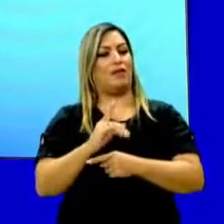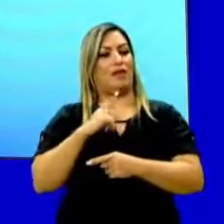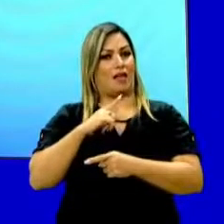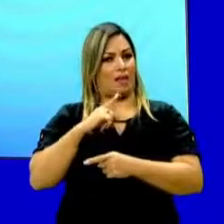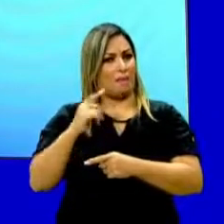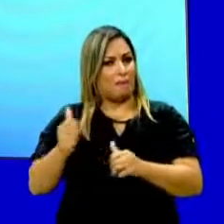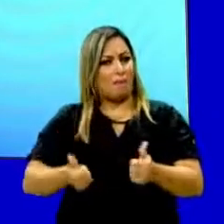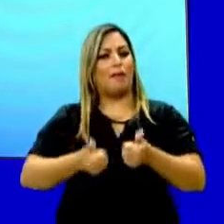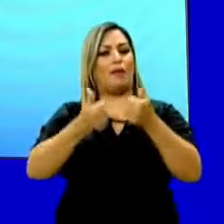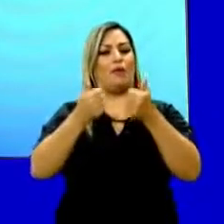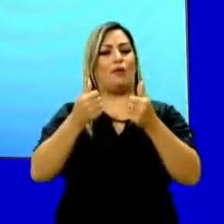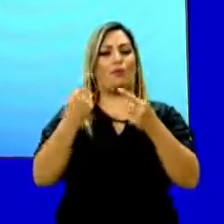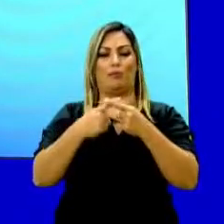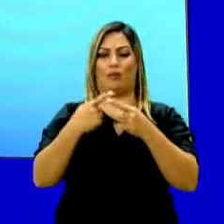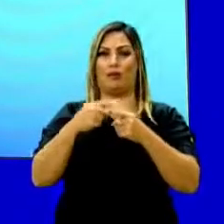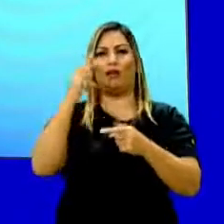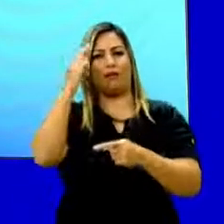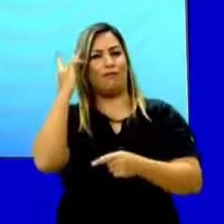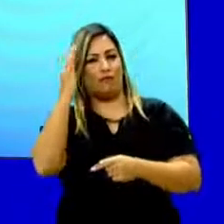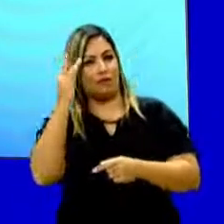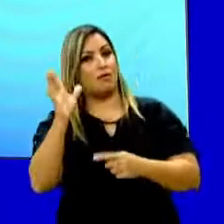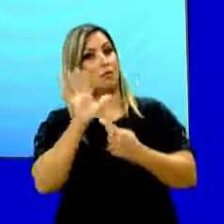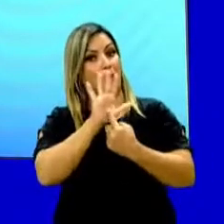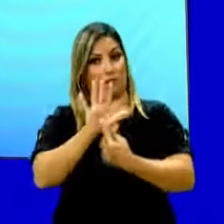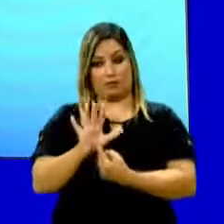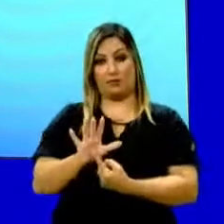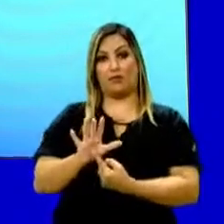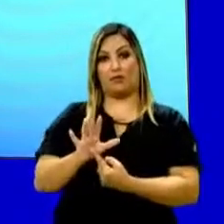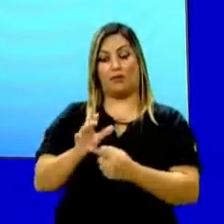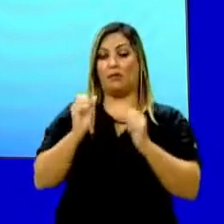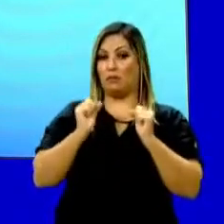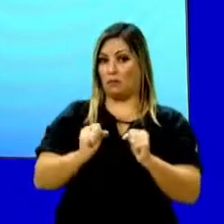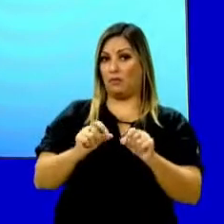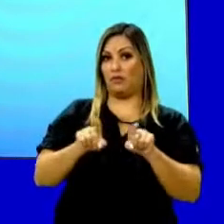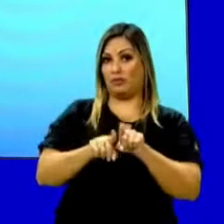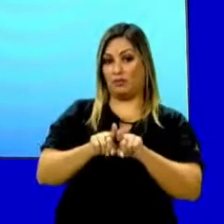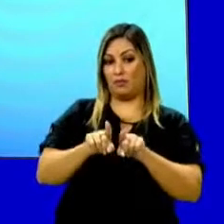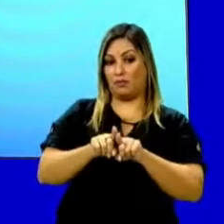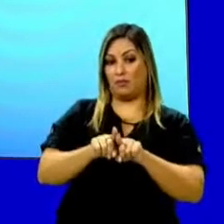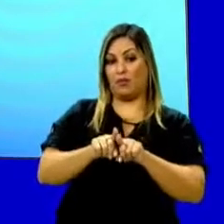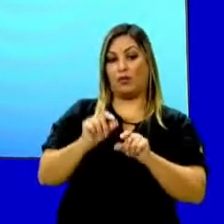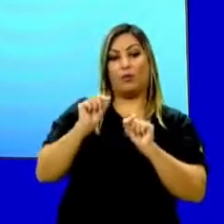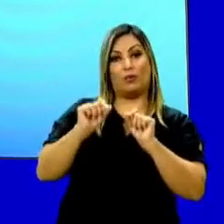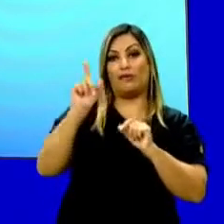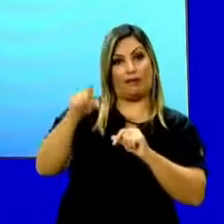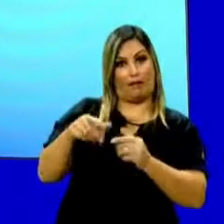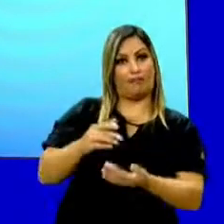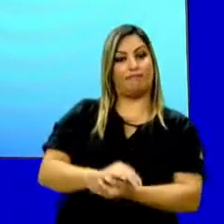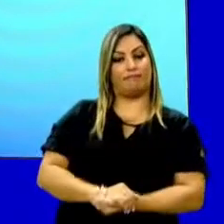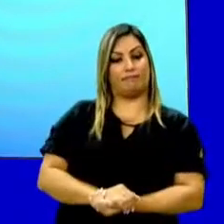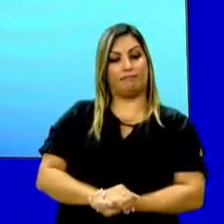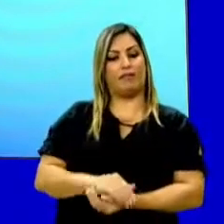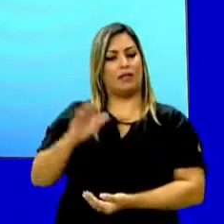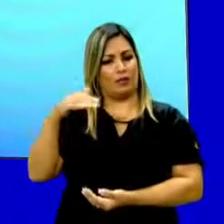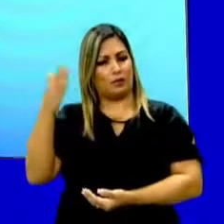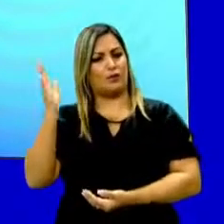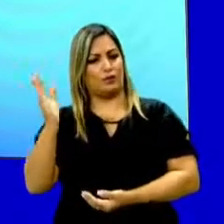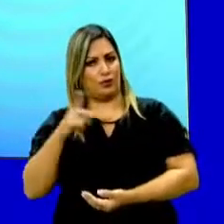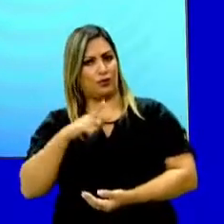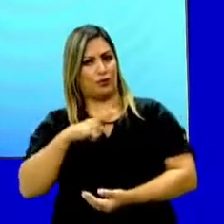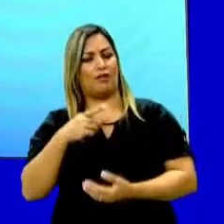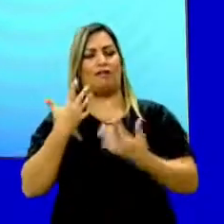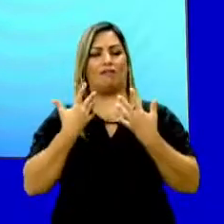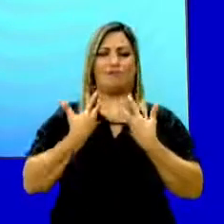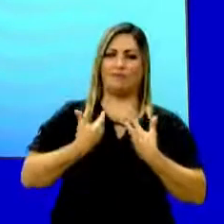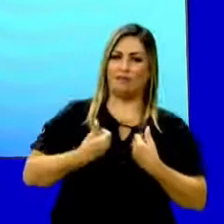é melhor pelas reflexões que traz e pelo que poderia ser e do que pelo que é. E quando já se está